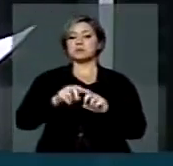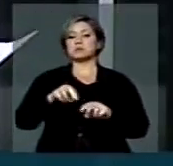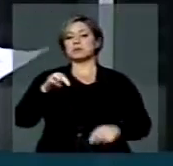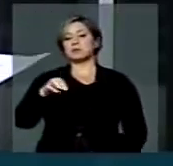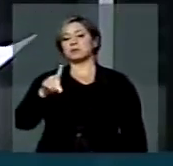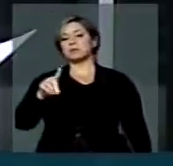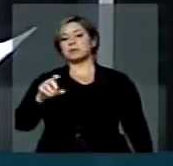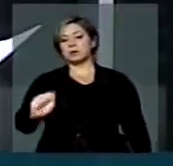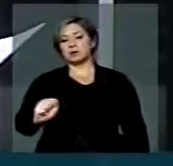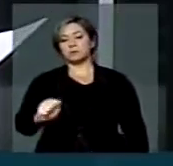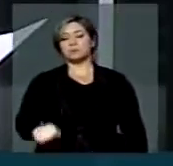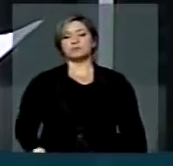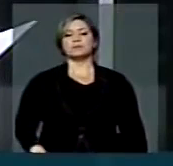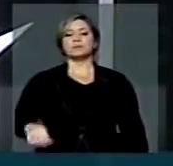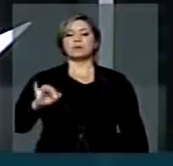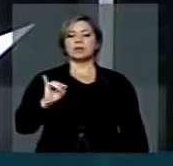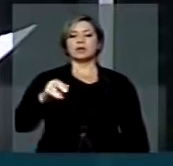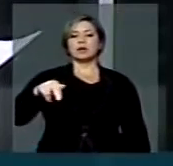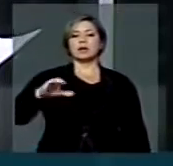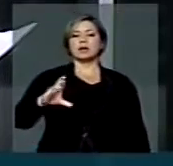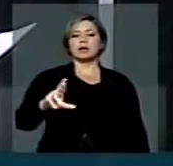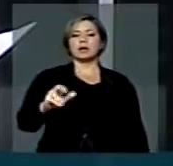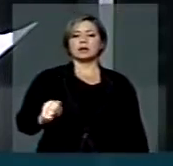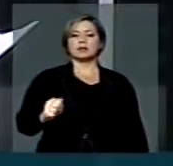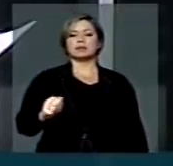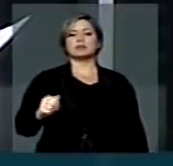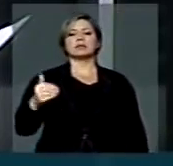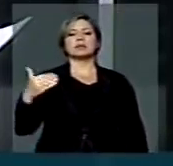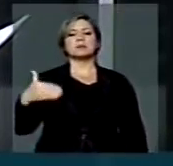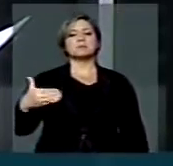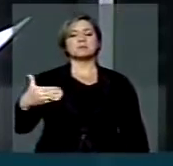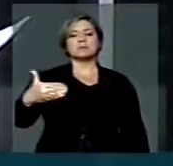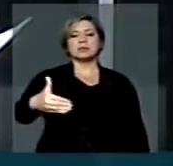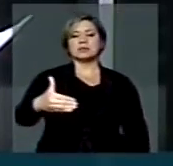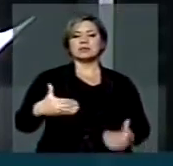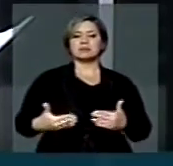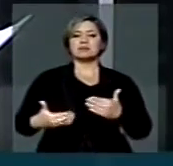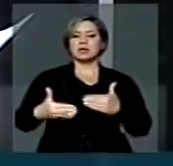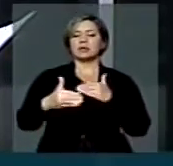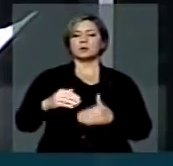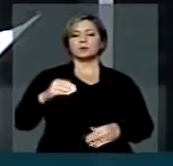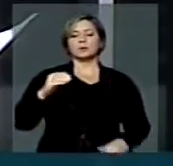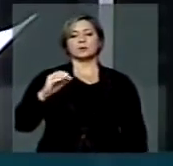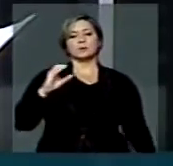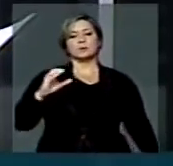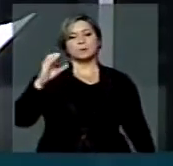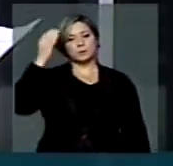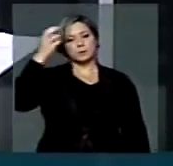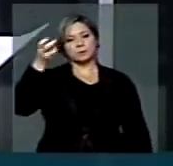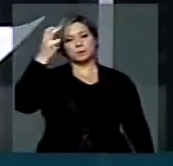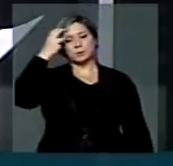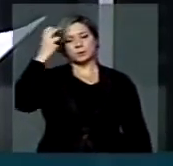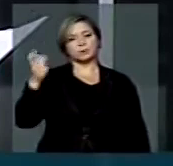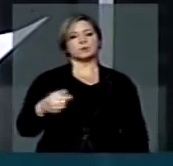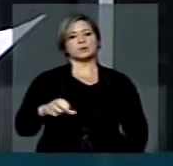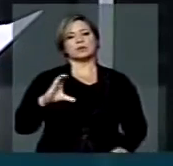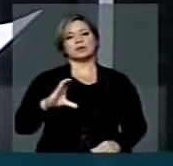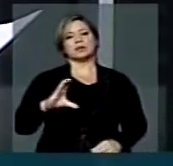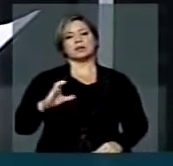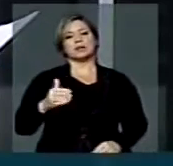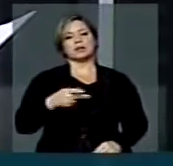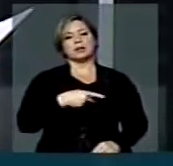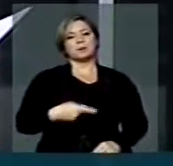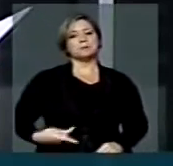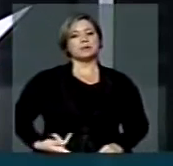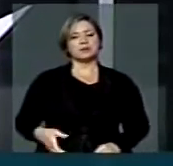MDA, o INCRA, o Ministério da Cultura, a Casa Civil, diretamente ligada à